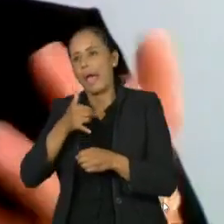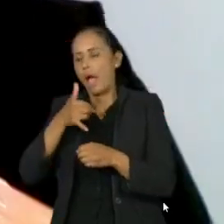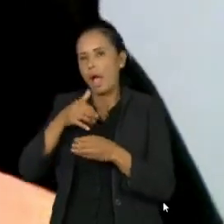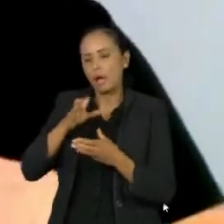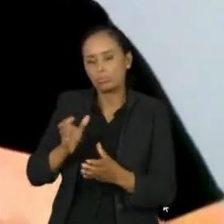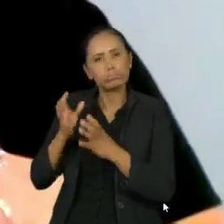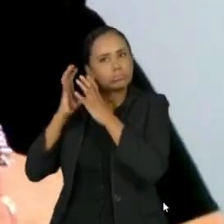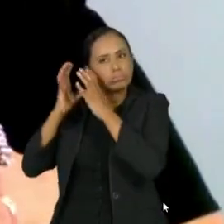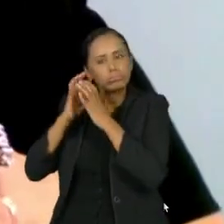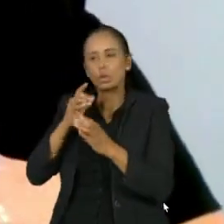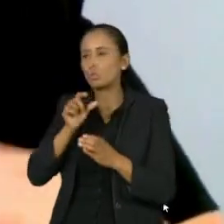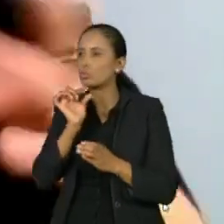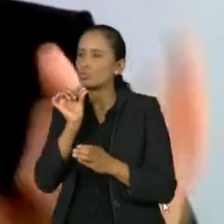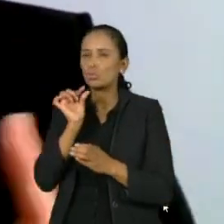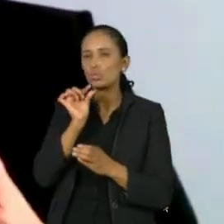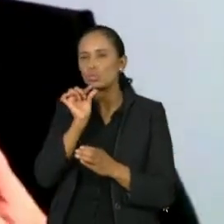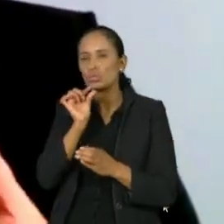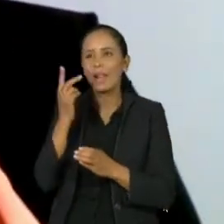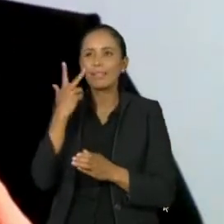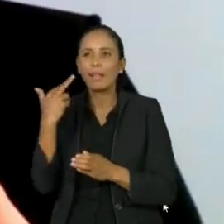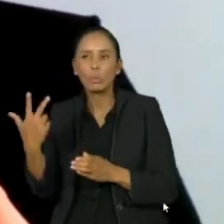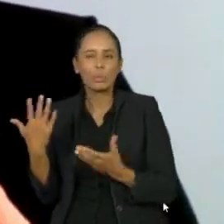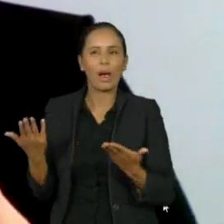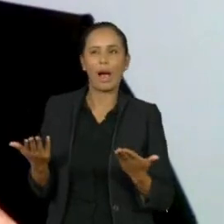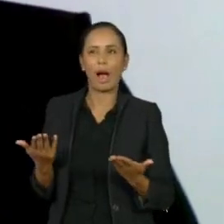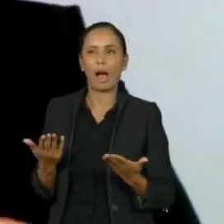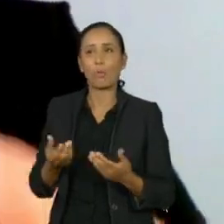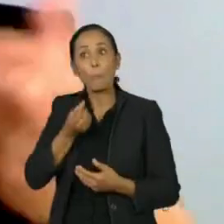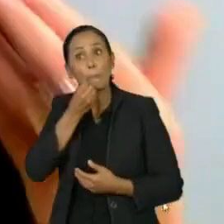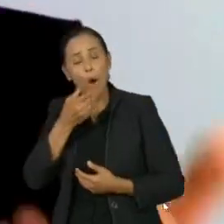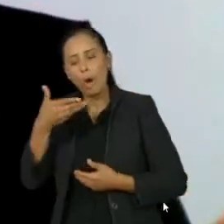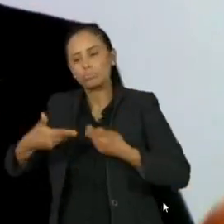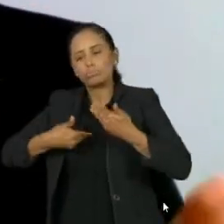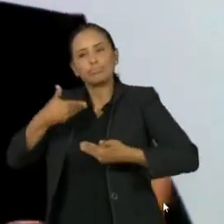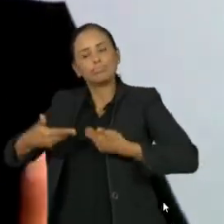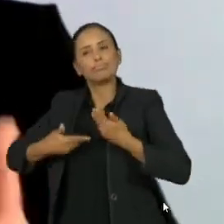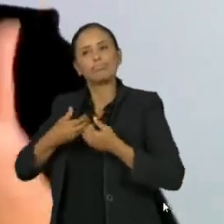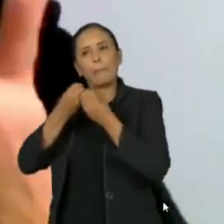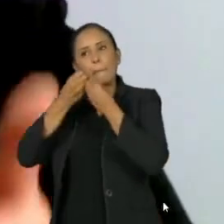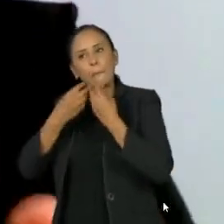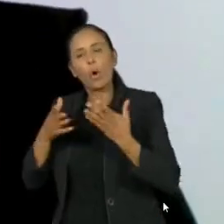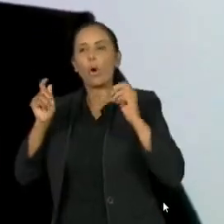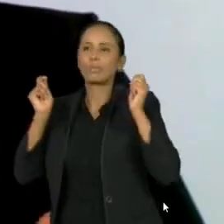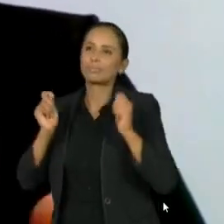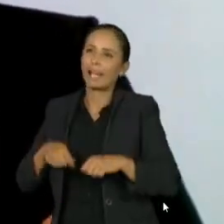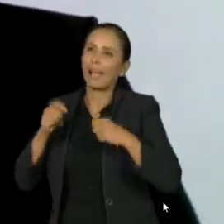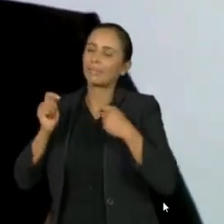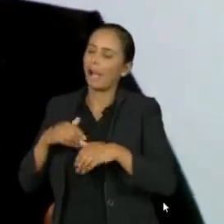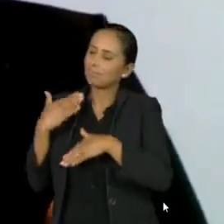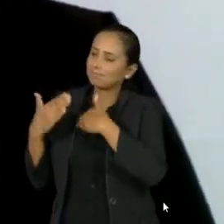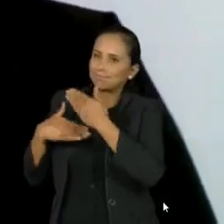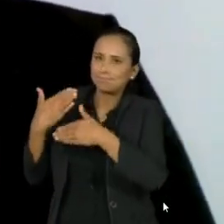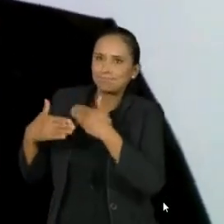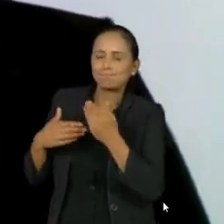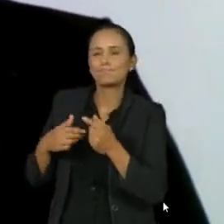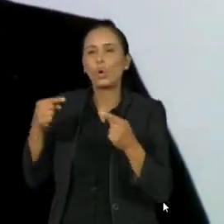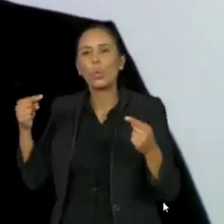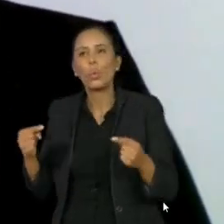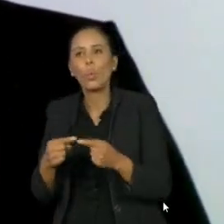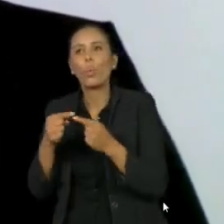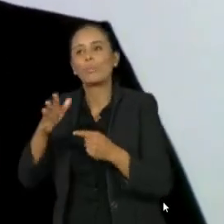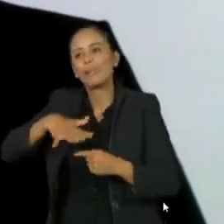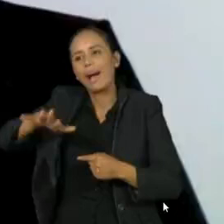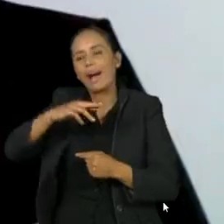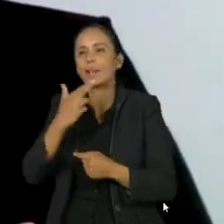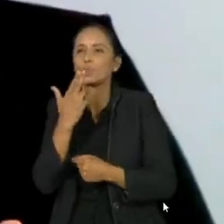esse tratamento, ele é multidisciplinar, ele envolve o médico, ele envolve o nutricionista, ele envolve muitas